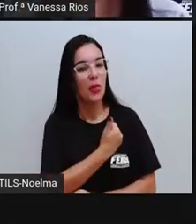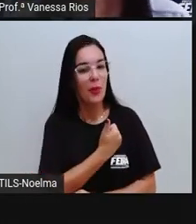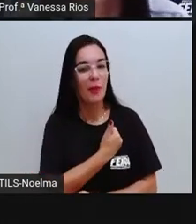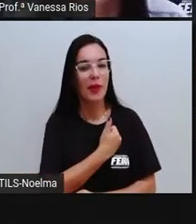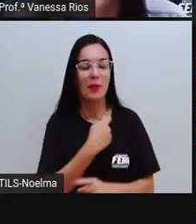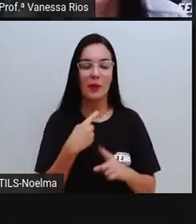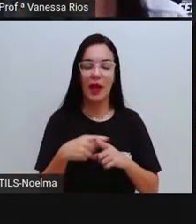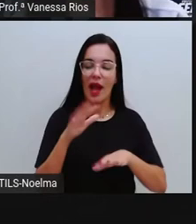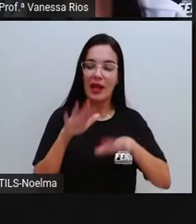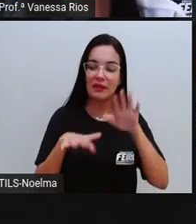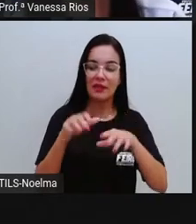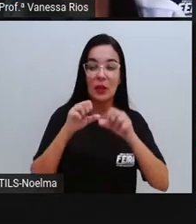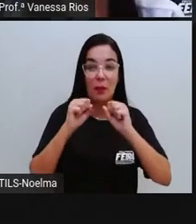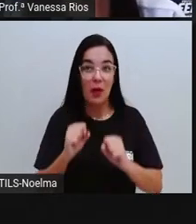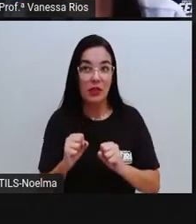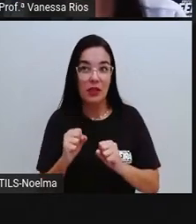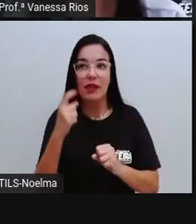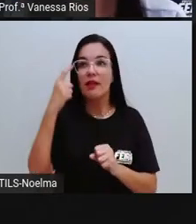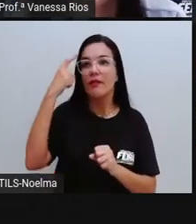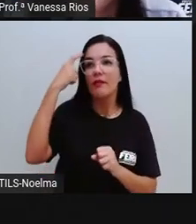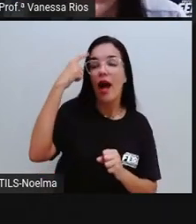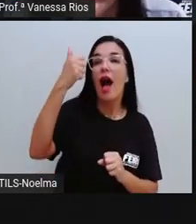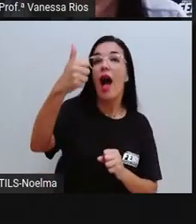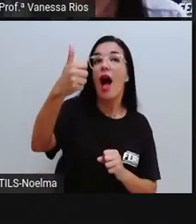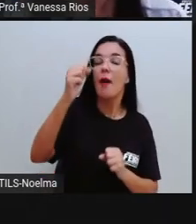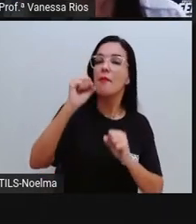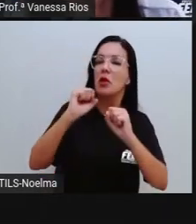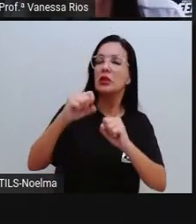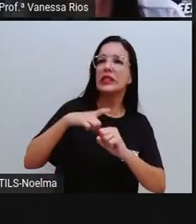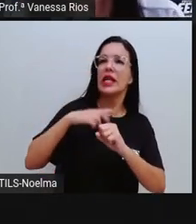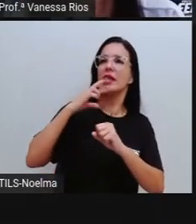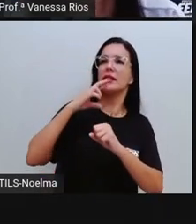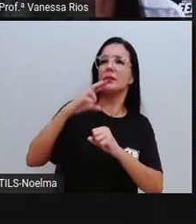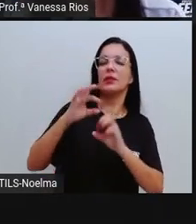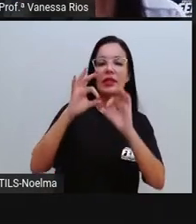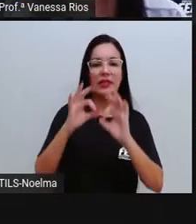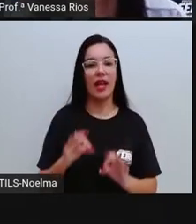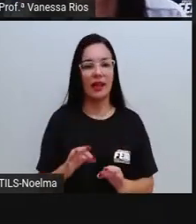previsões ou suposições de possíveis respostas.